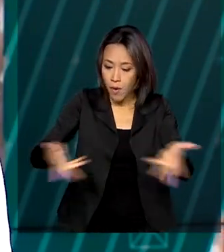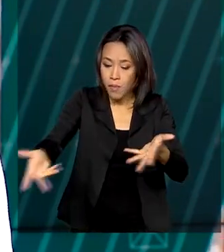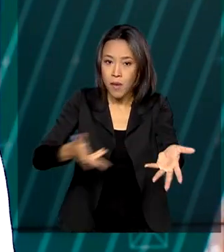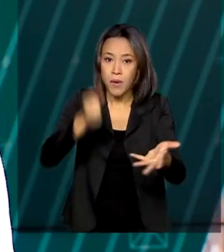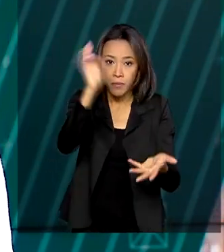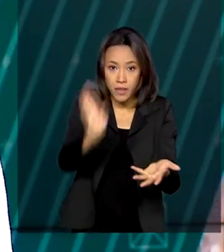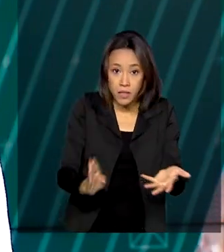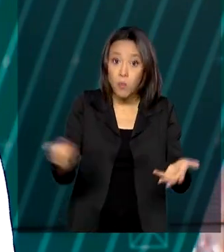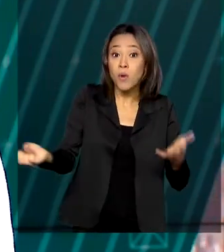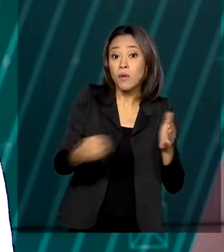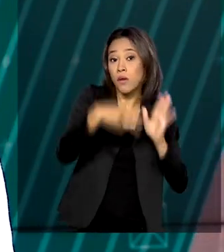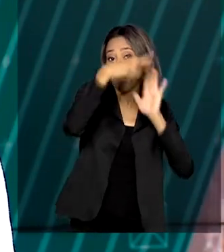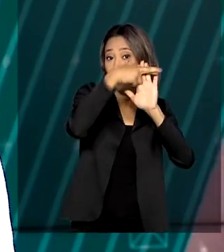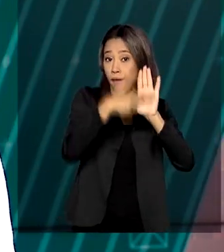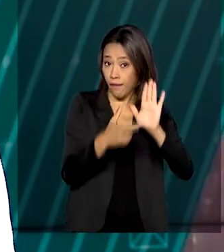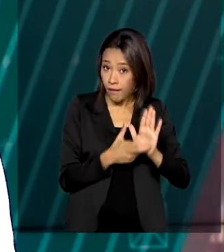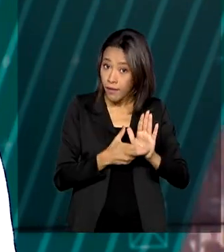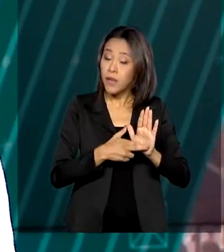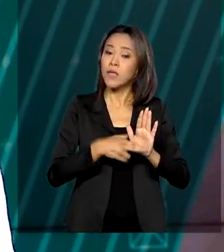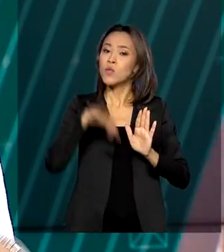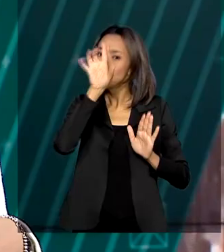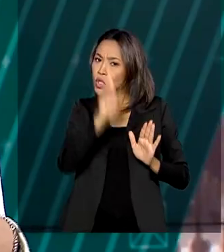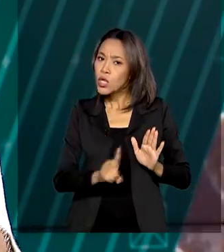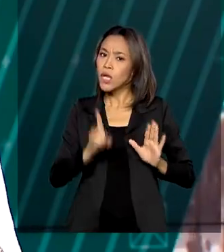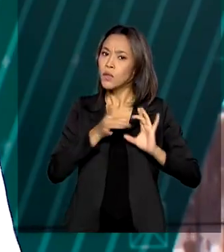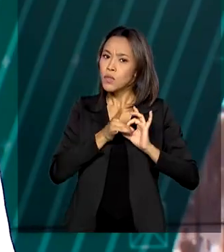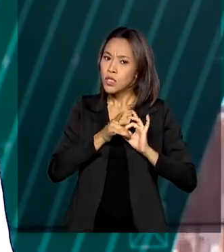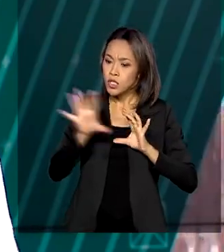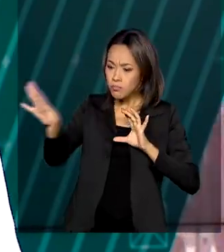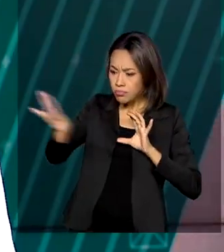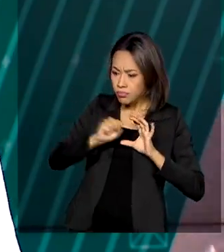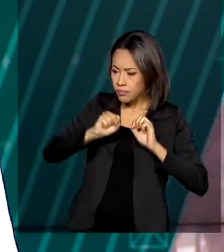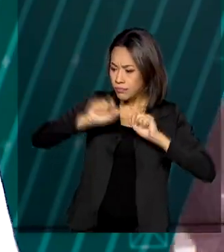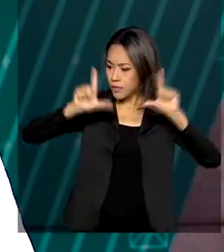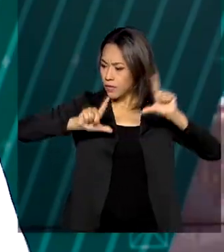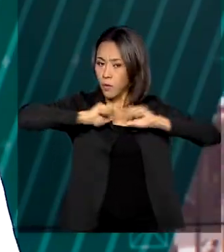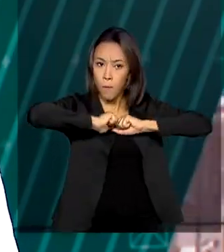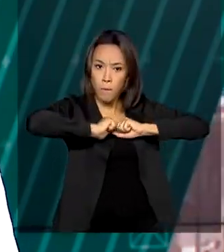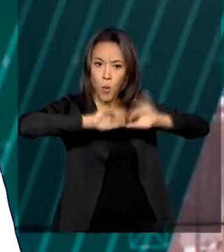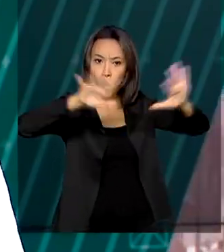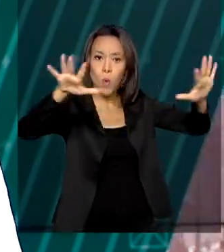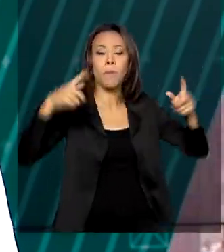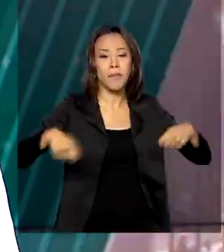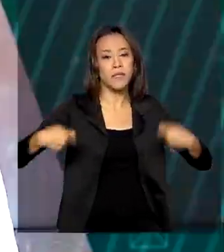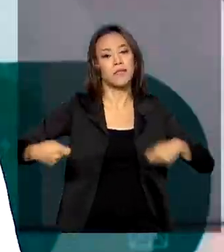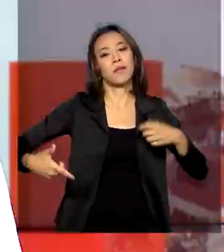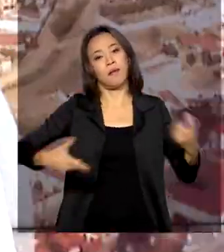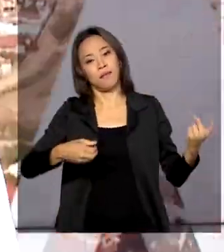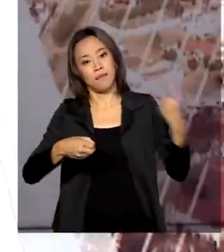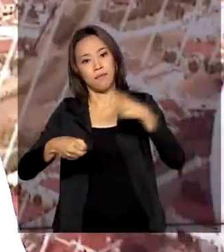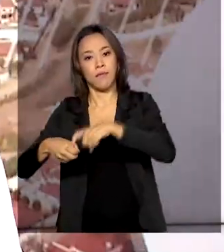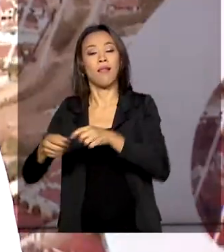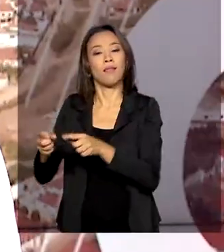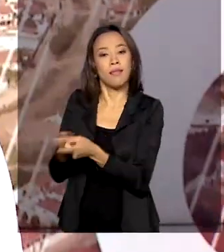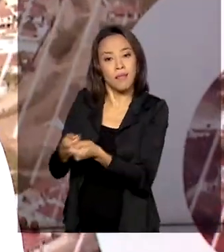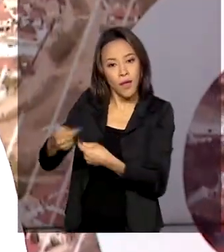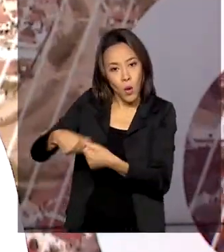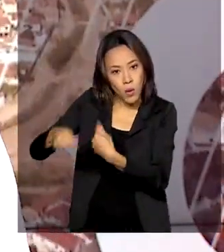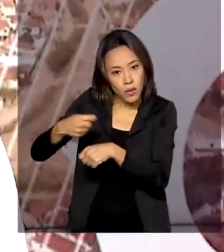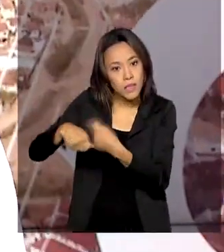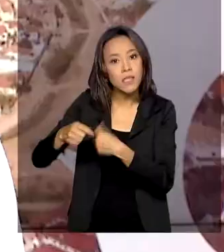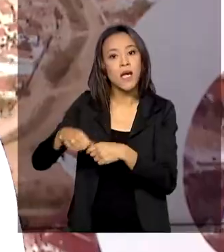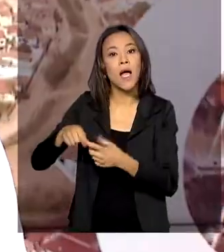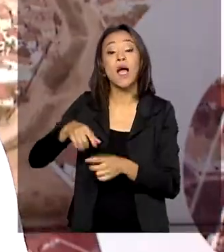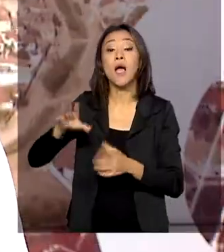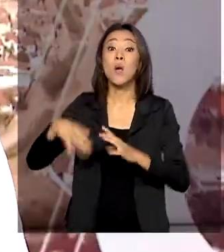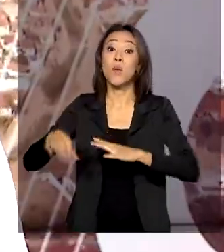regulamentação determinou que os direitos das transmissões de cada jogo devem ser negociados diretamente entre as emissoras e